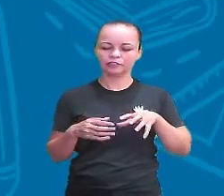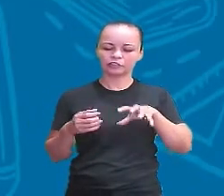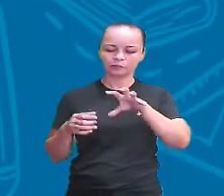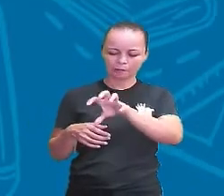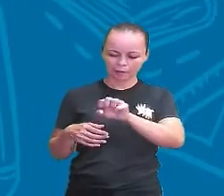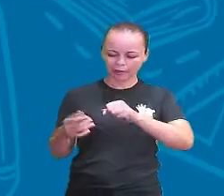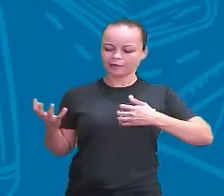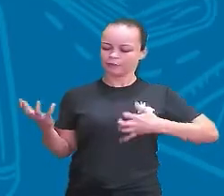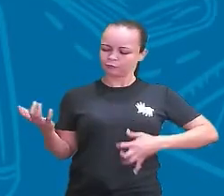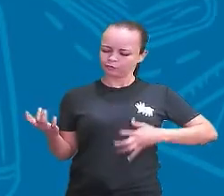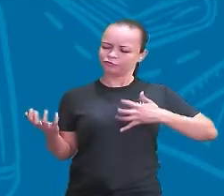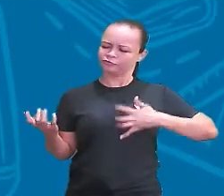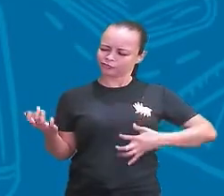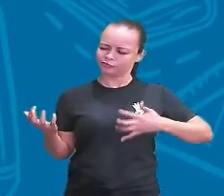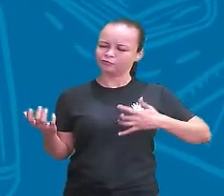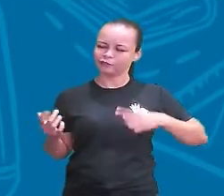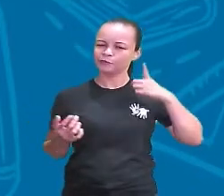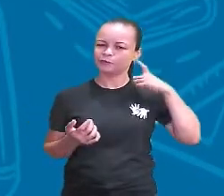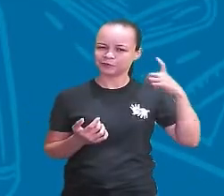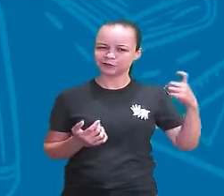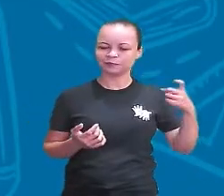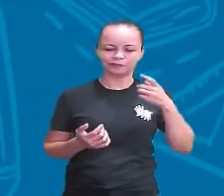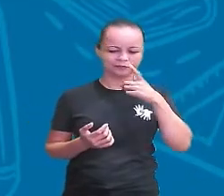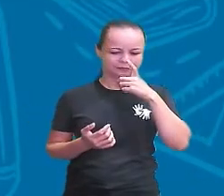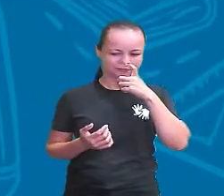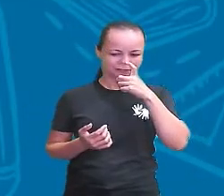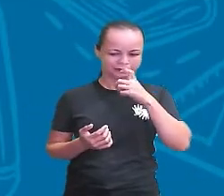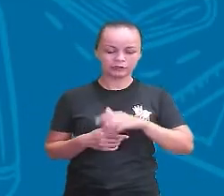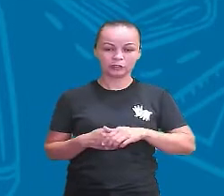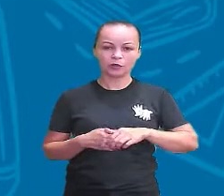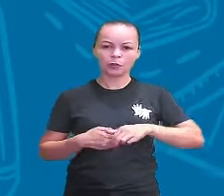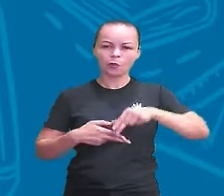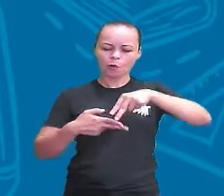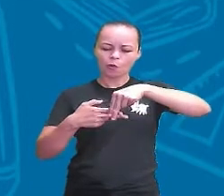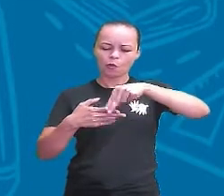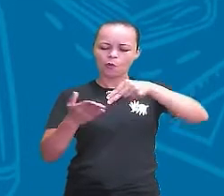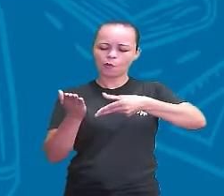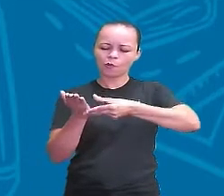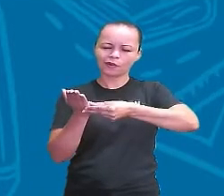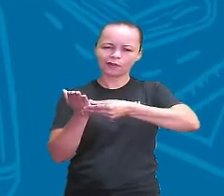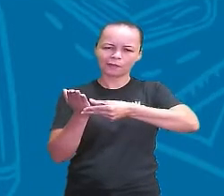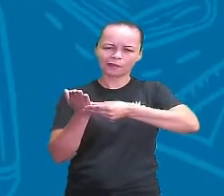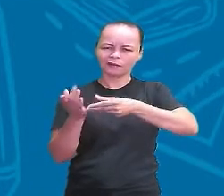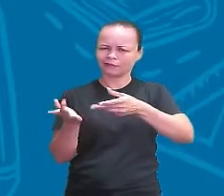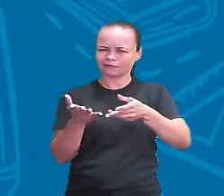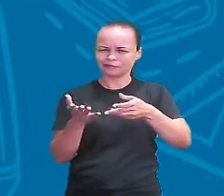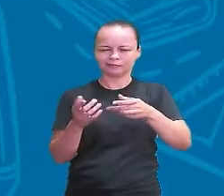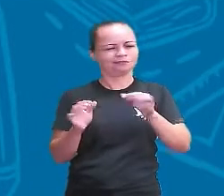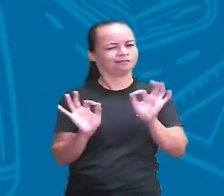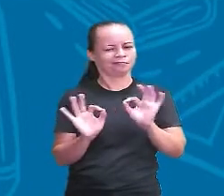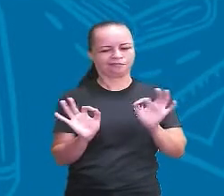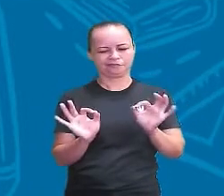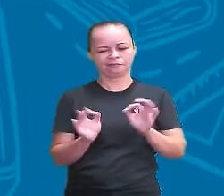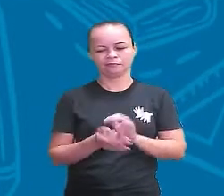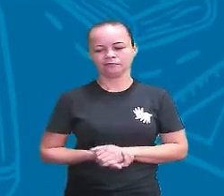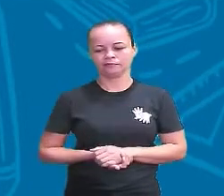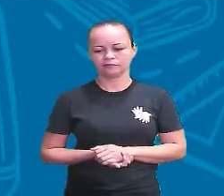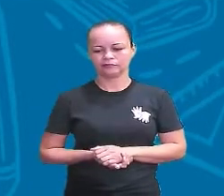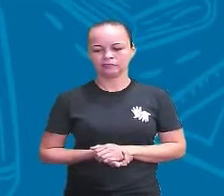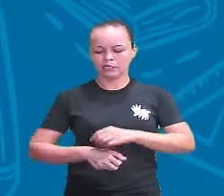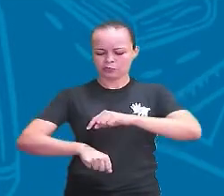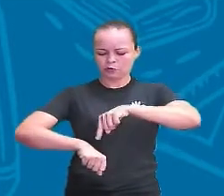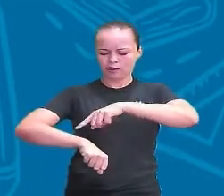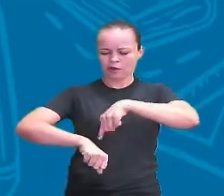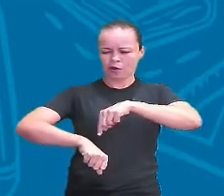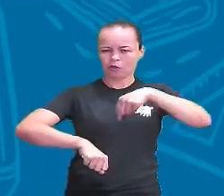gente mexer nela ela emite o som O clipe não, né? Não emite som nenhum o clipe E o relógio